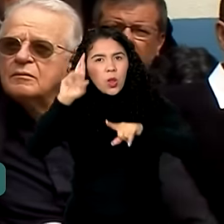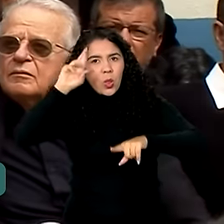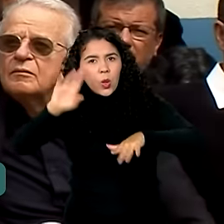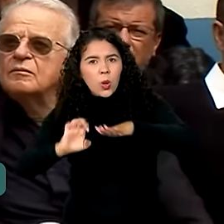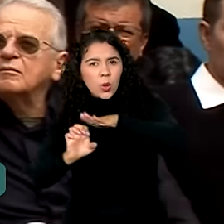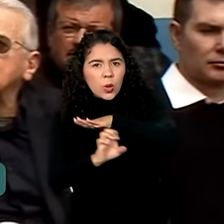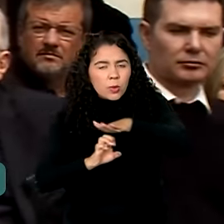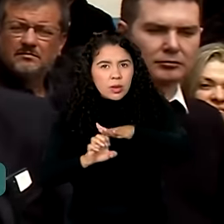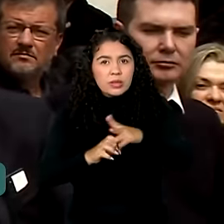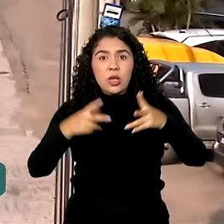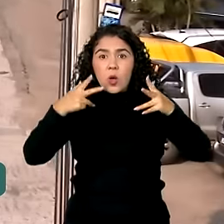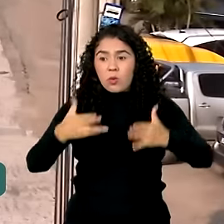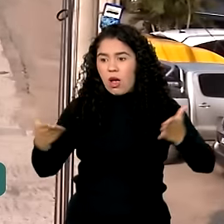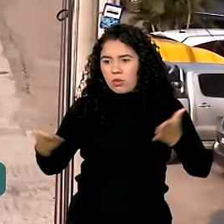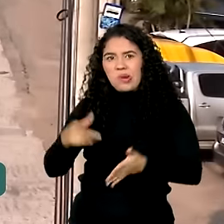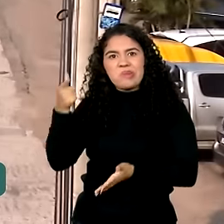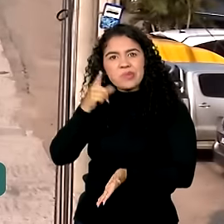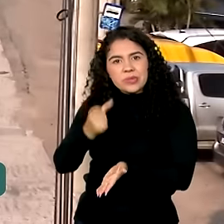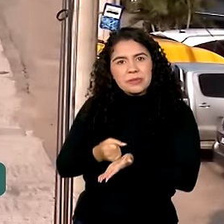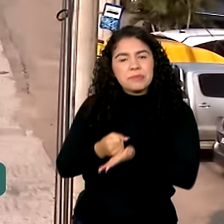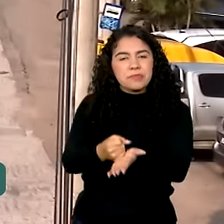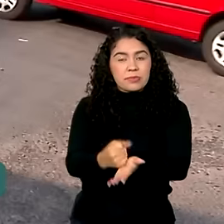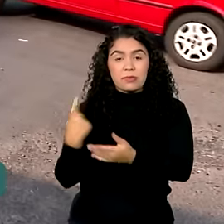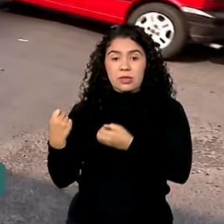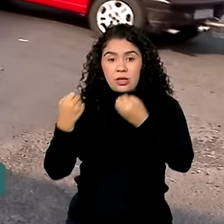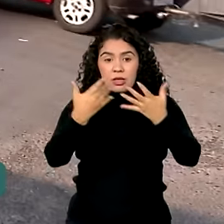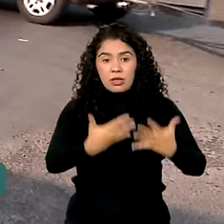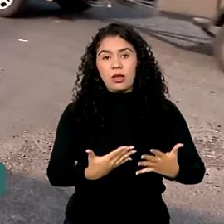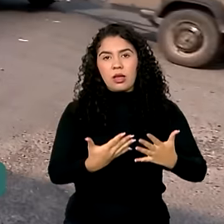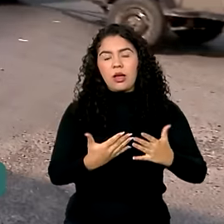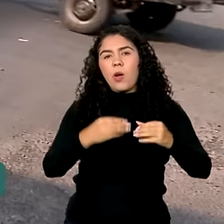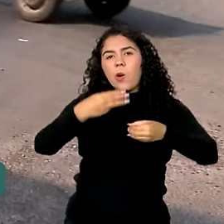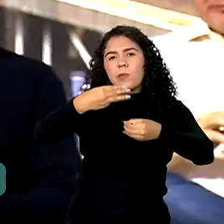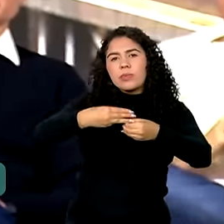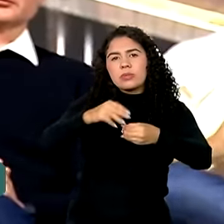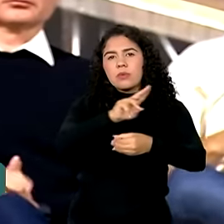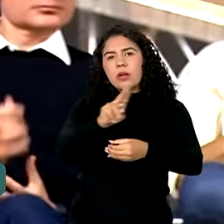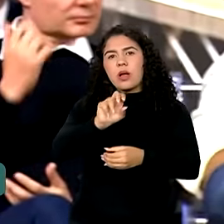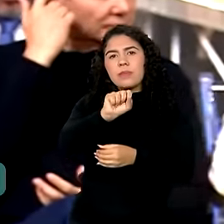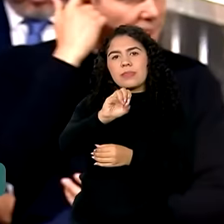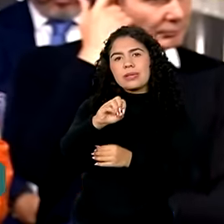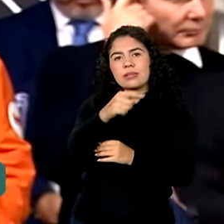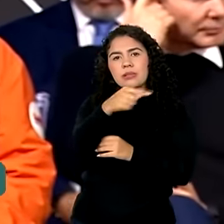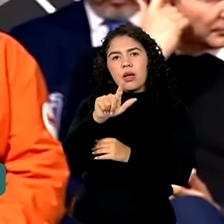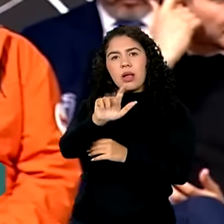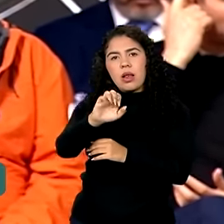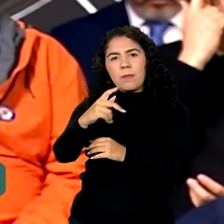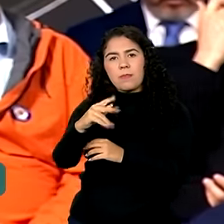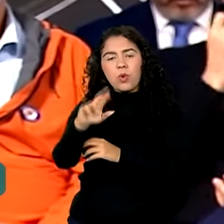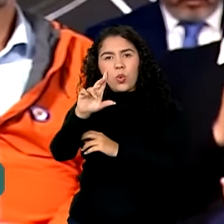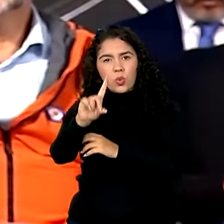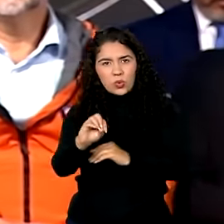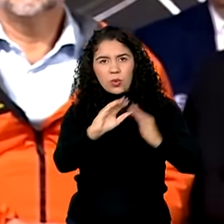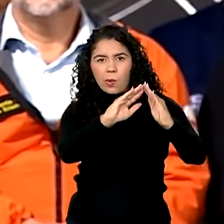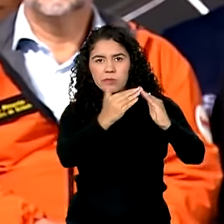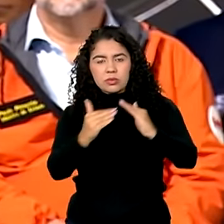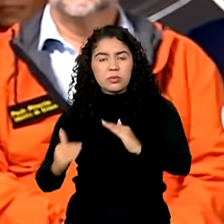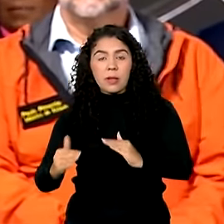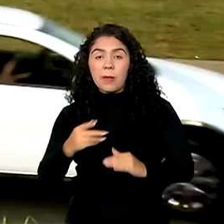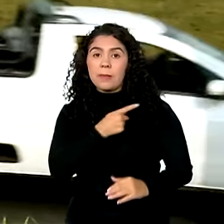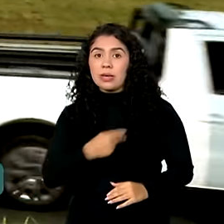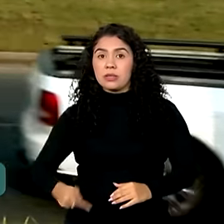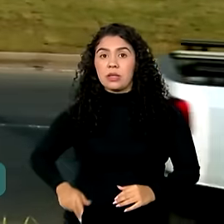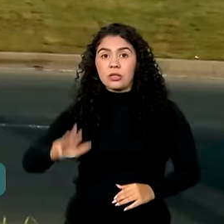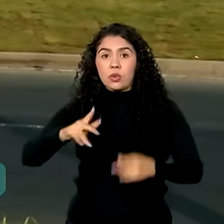grande, como houve agora. Em São Leopoldo, região metropolitana de Porto Alegre, Lula inaugurou as obras do complexo da